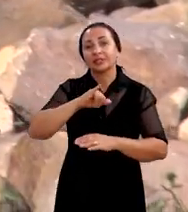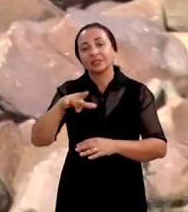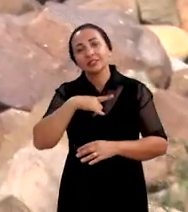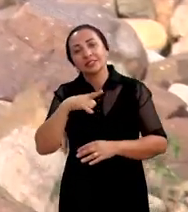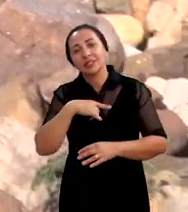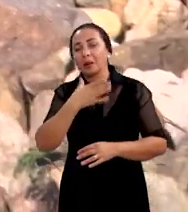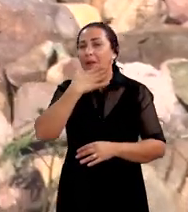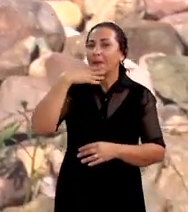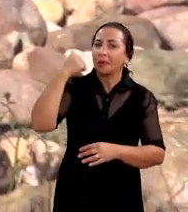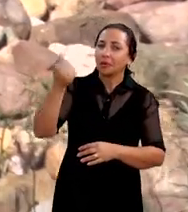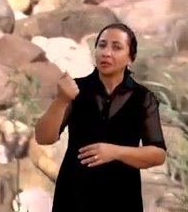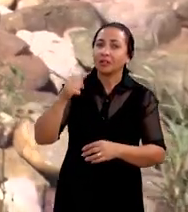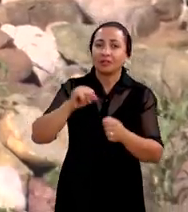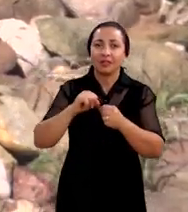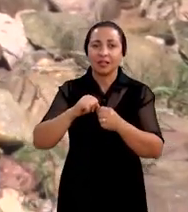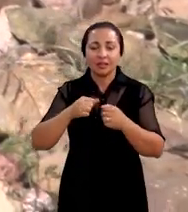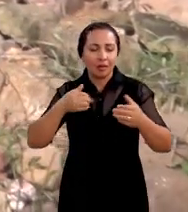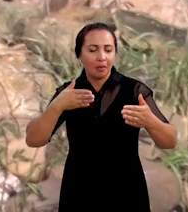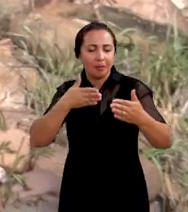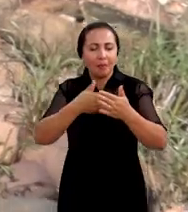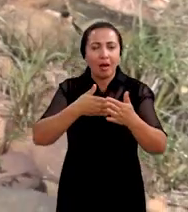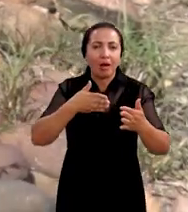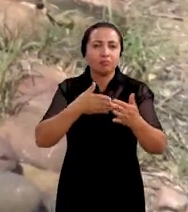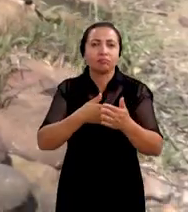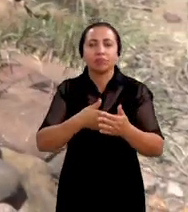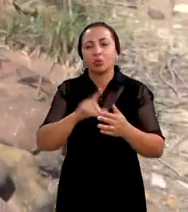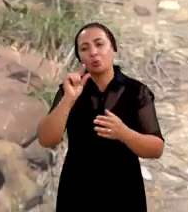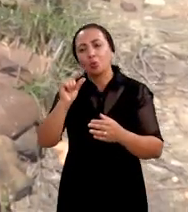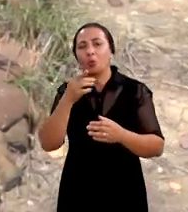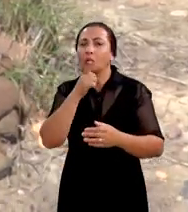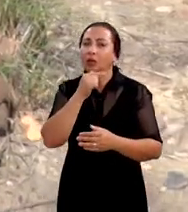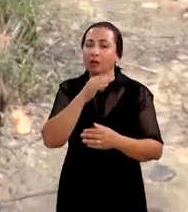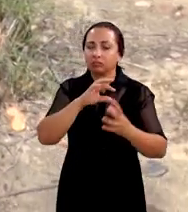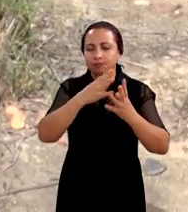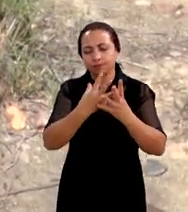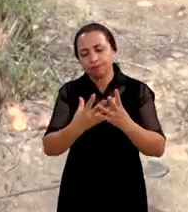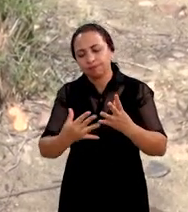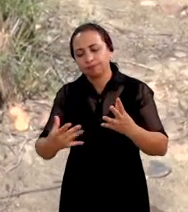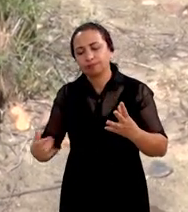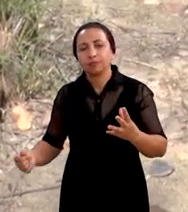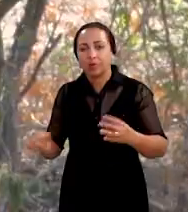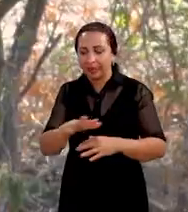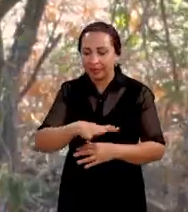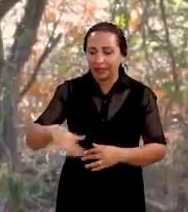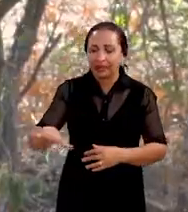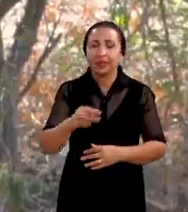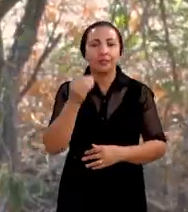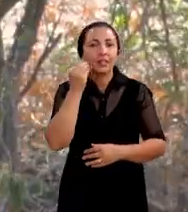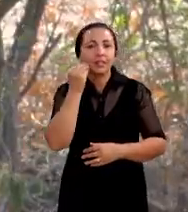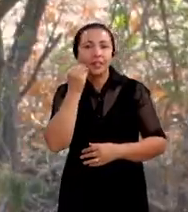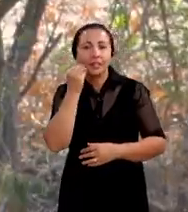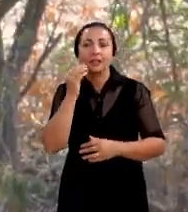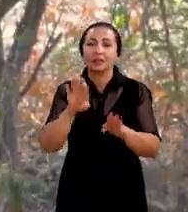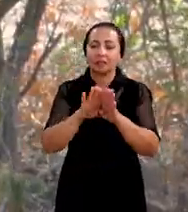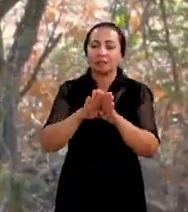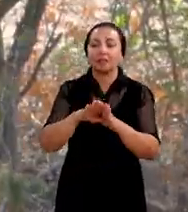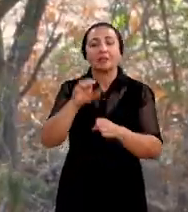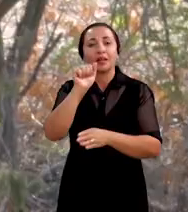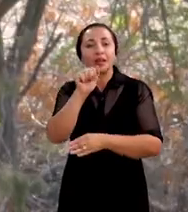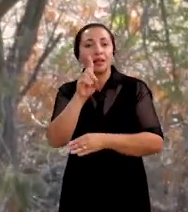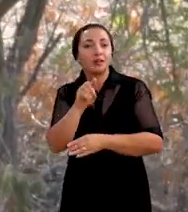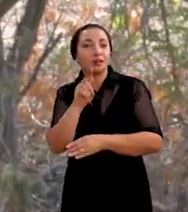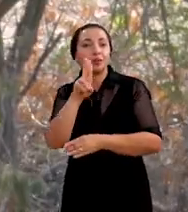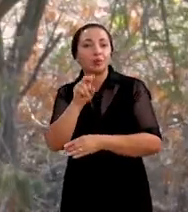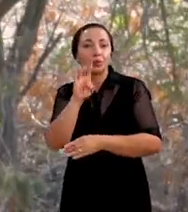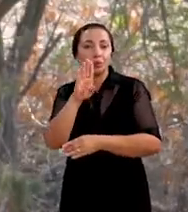se tem uma melhoria, a gente fazendo um barramento, um pouco da água que escorre em superfície. E vai testar a adubação para ver se